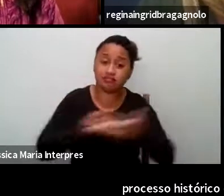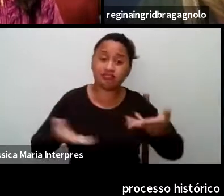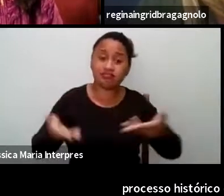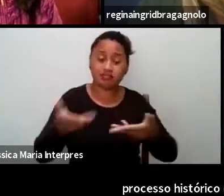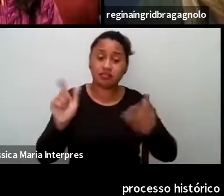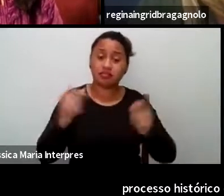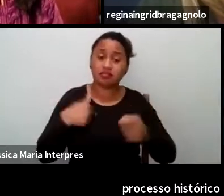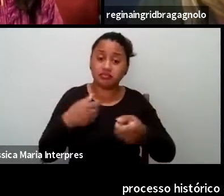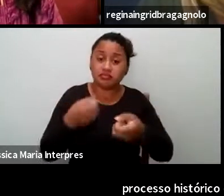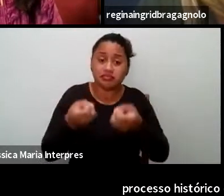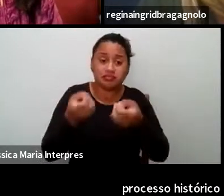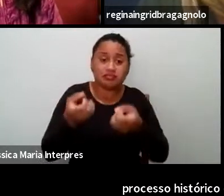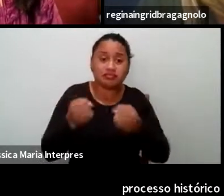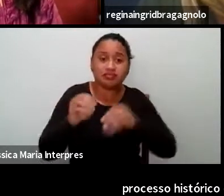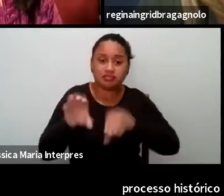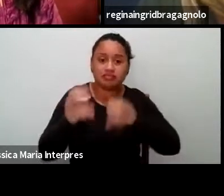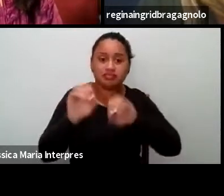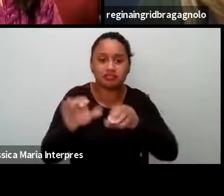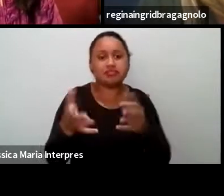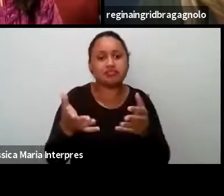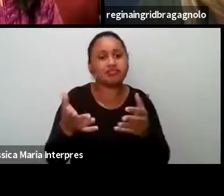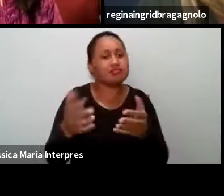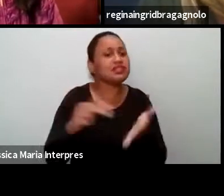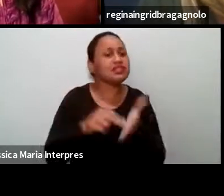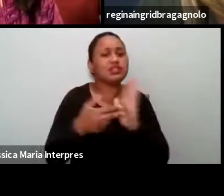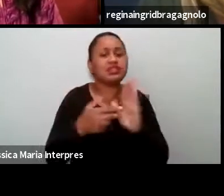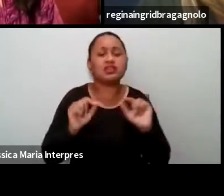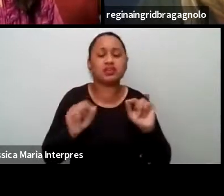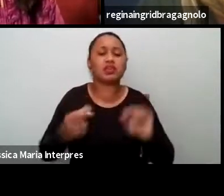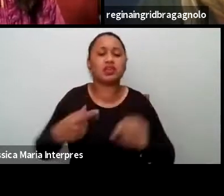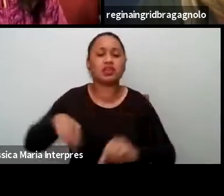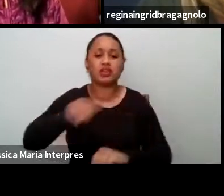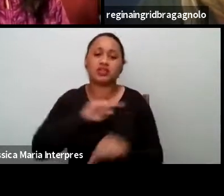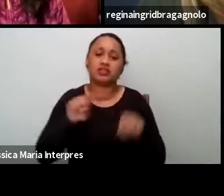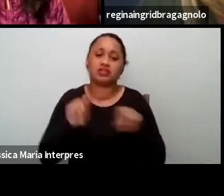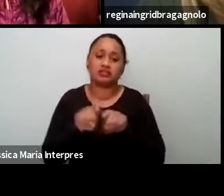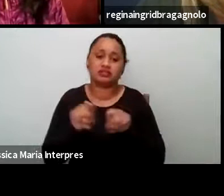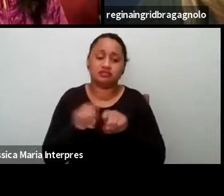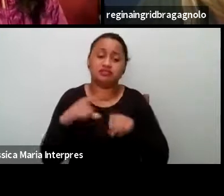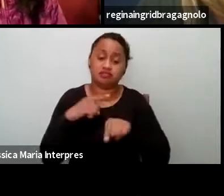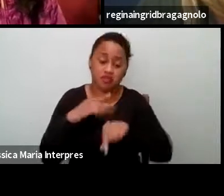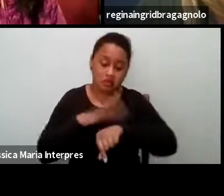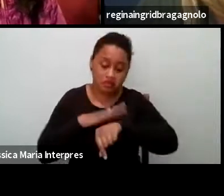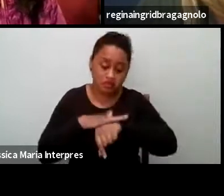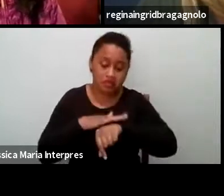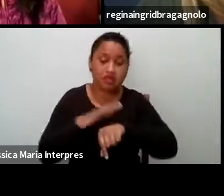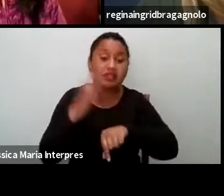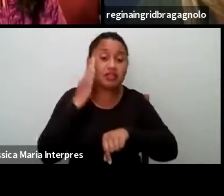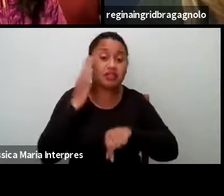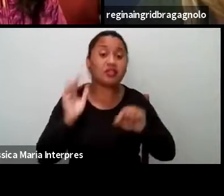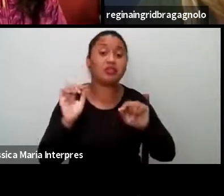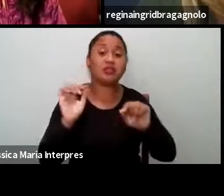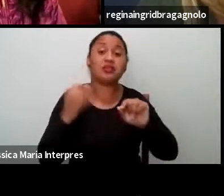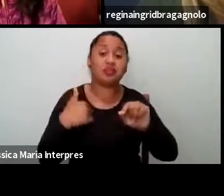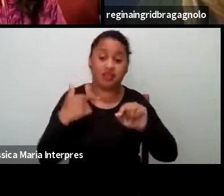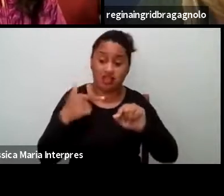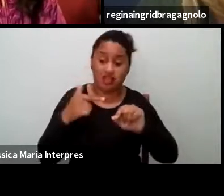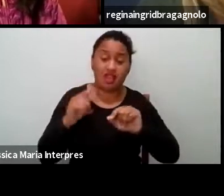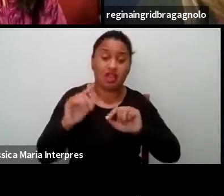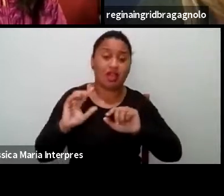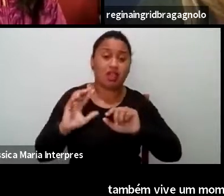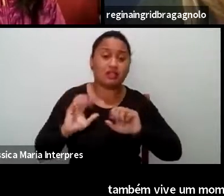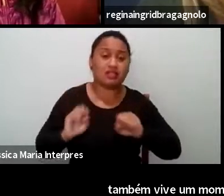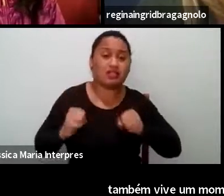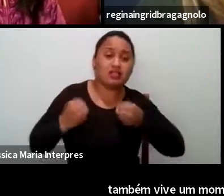o que eu quero dizer com isso é que eu acho que a gente também vive um momento de saber em que resultou esse esforço de 20, 30